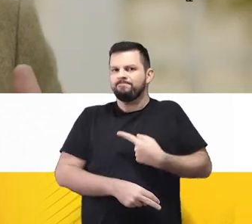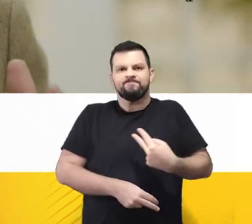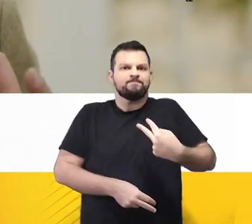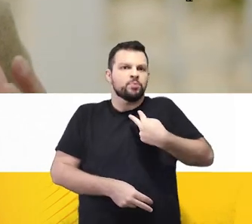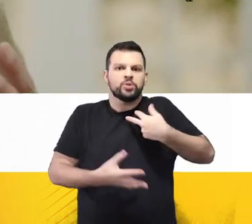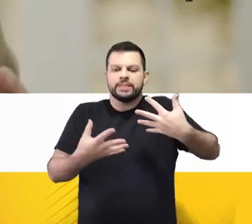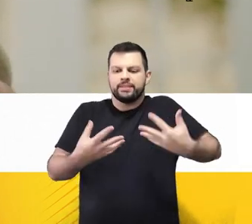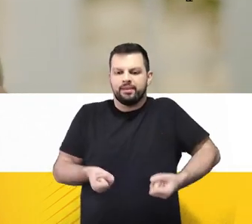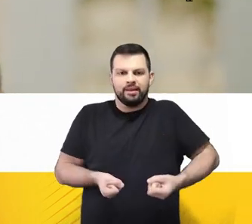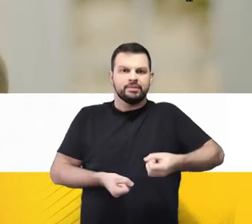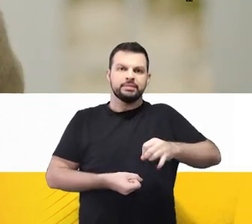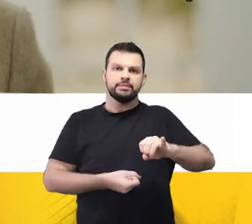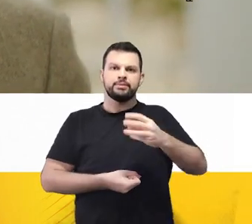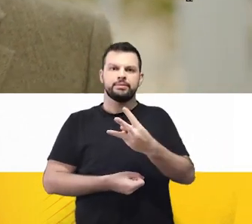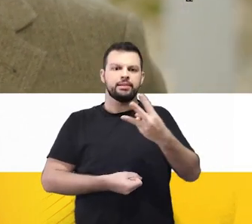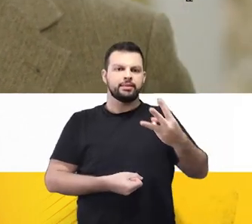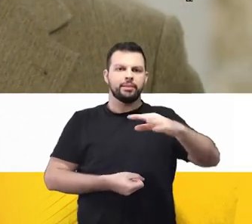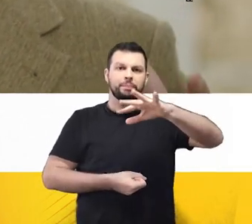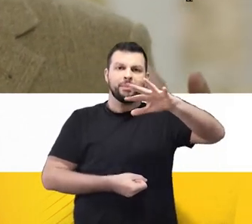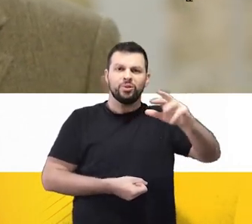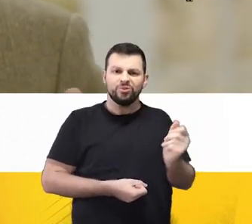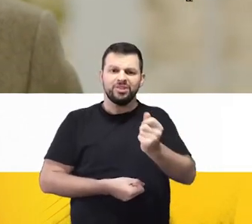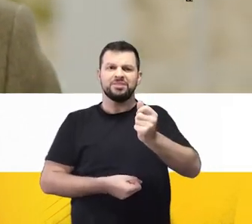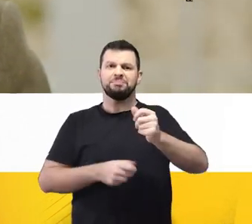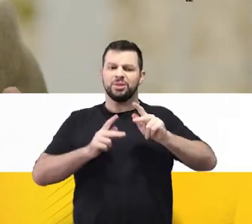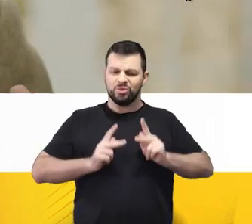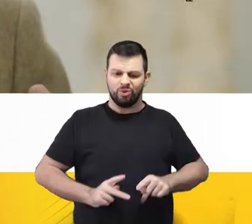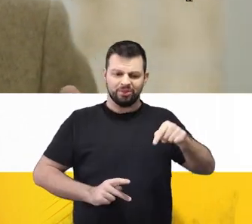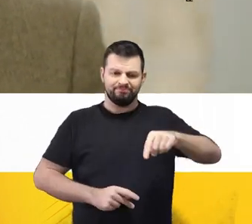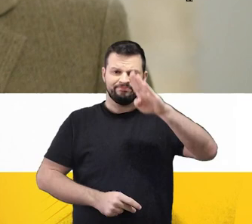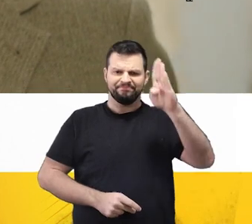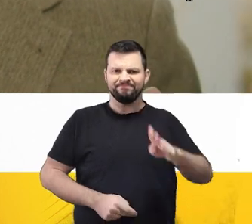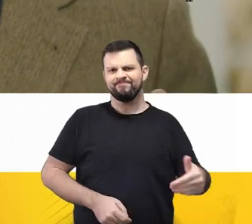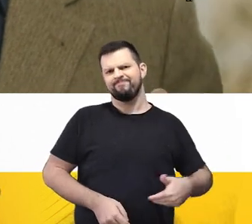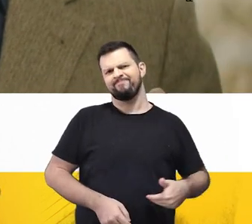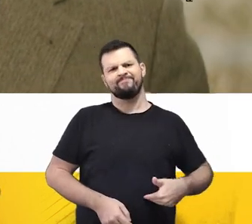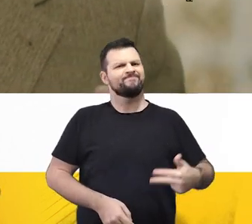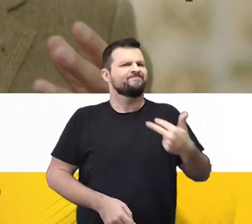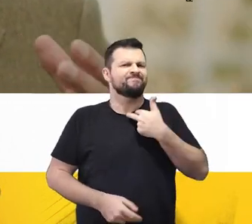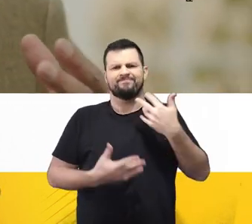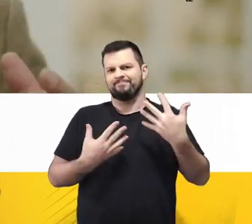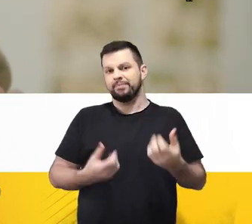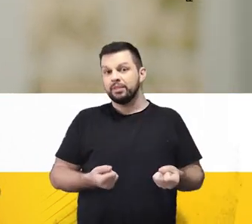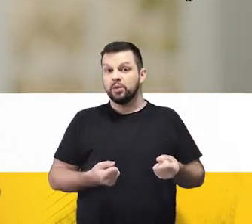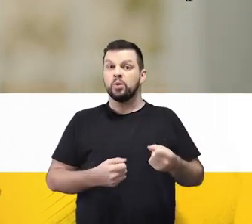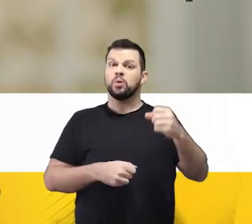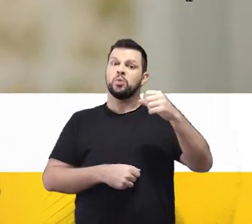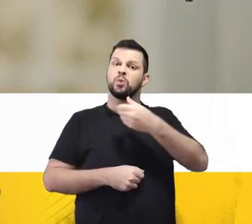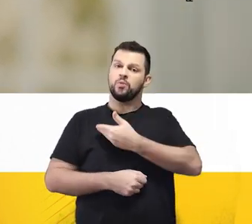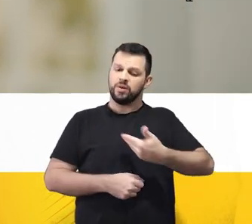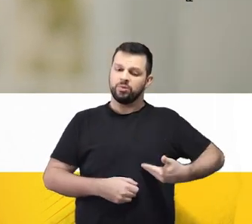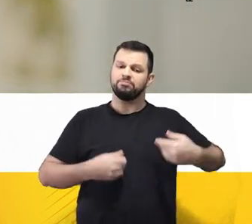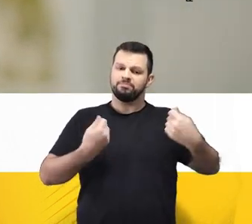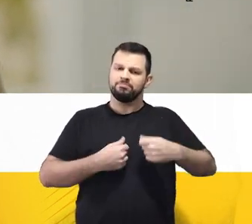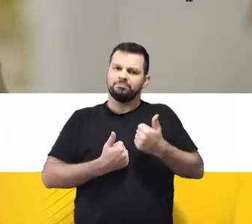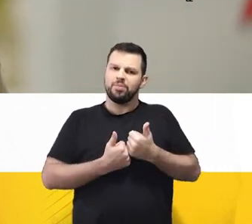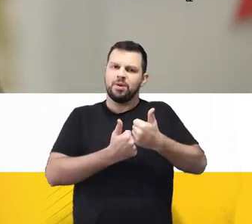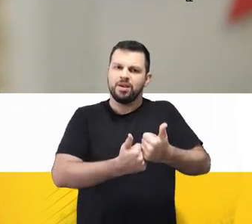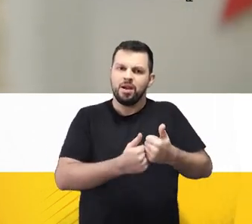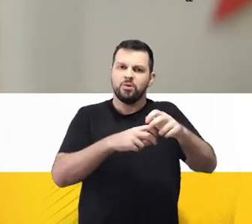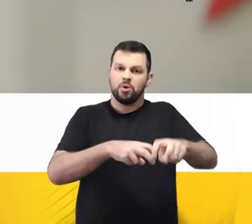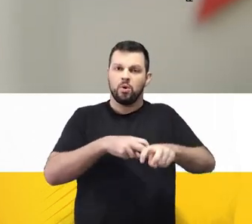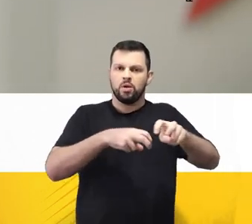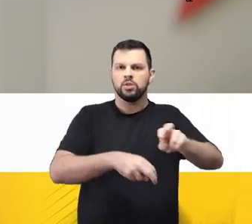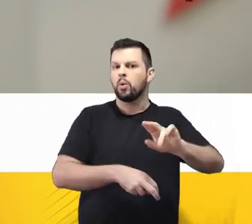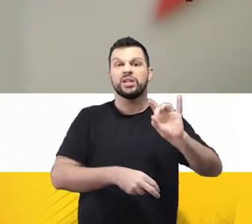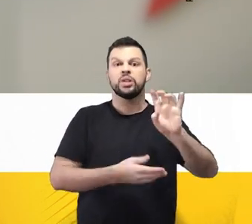isso, não podemos conceber que 33 milhões de brasileiros estejam passando fome. O governo deve apoiar o agronegócio, não só para